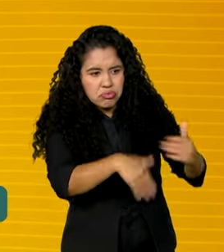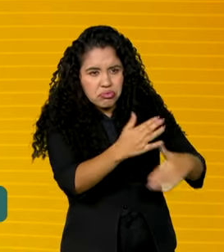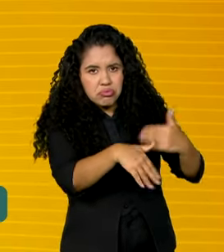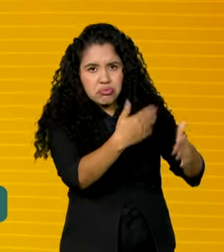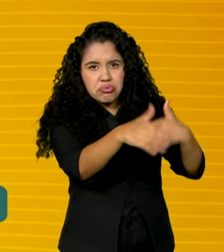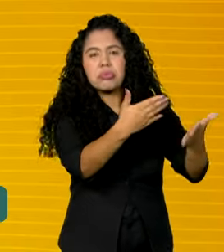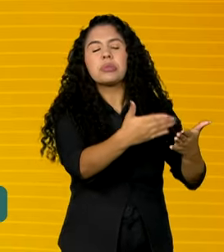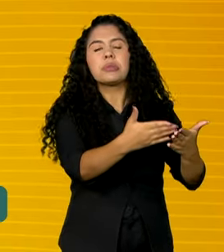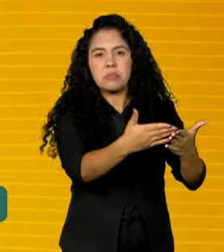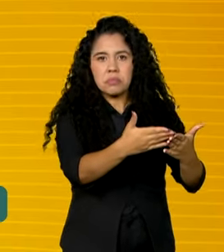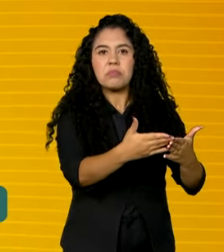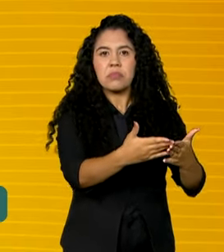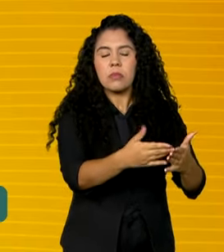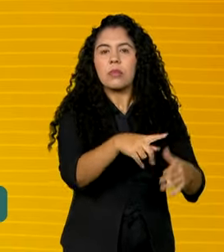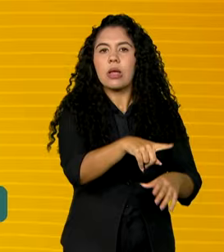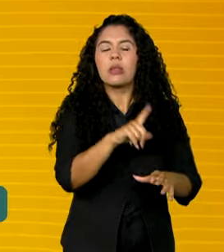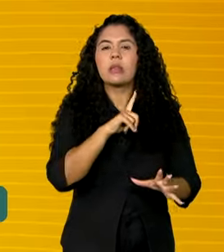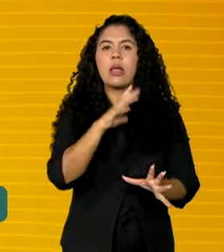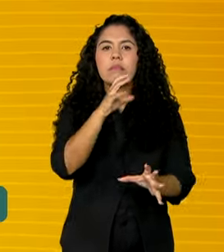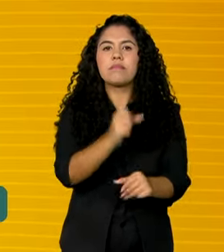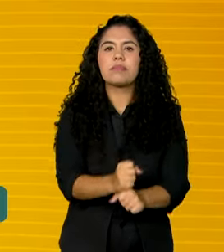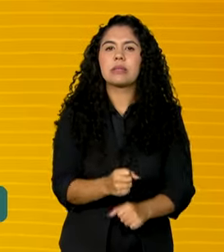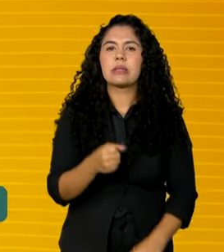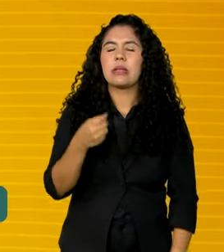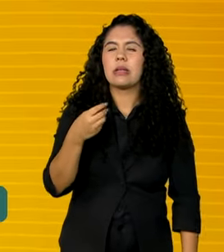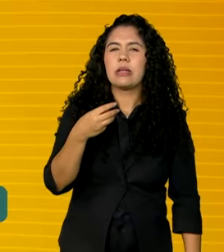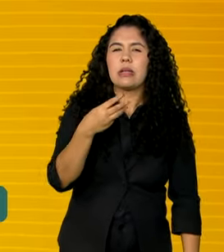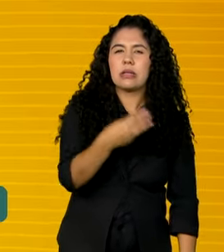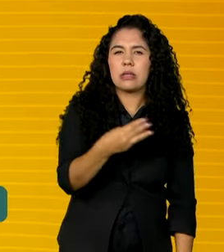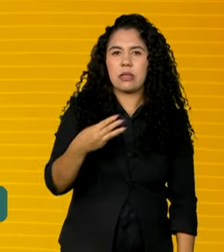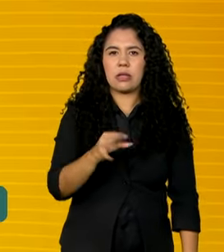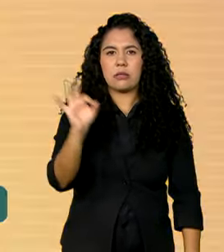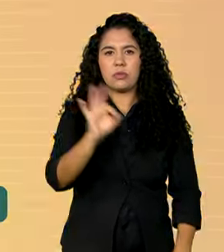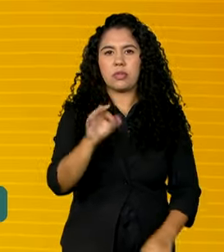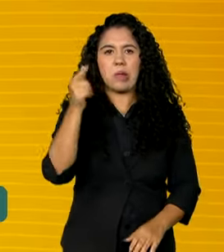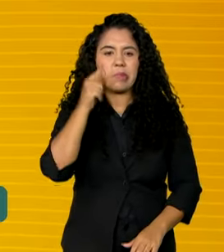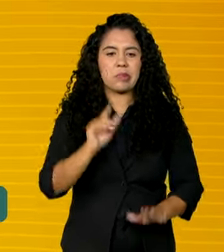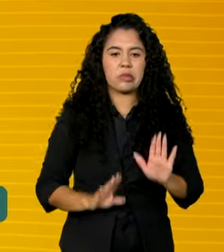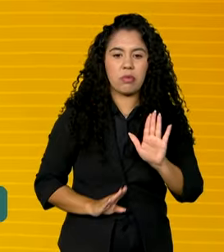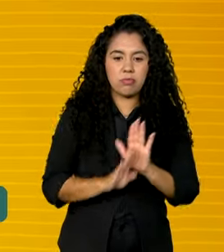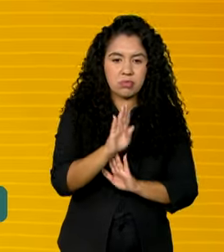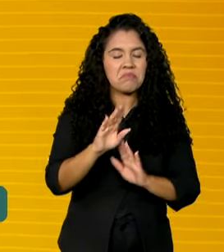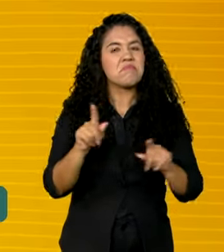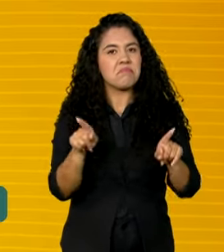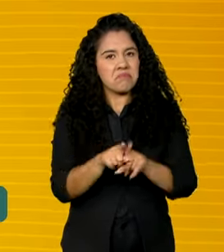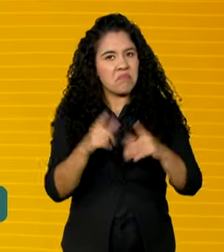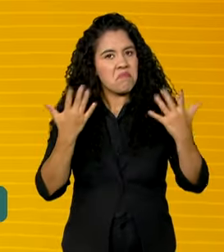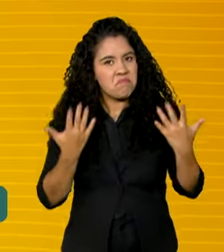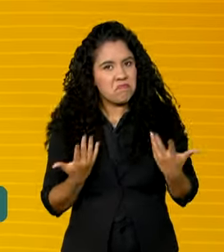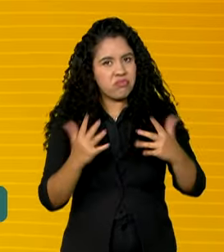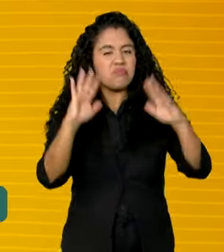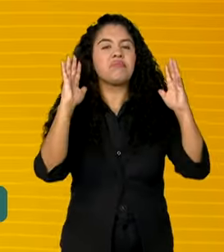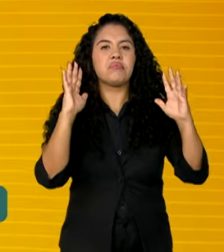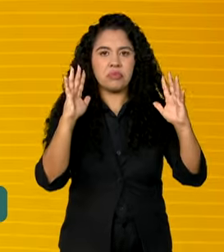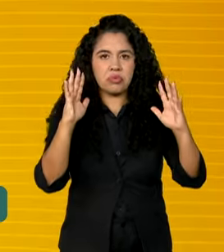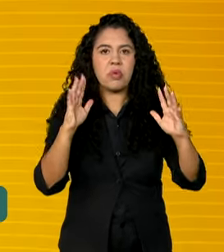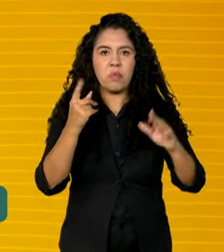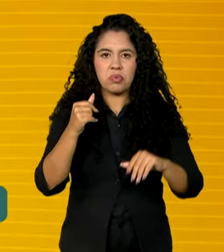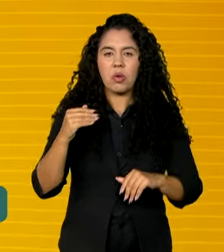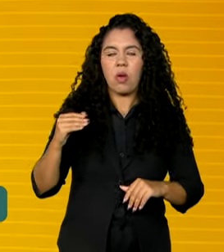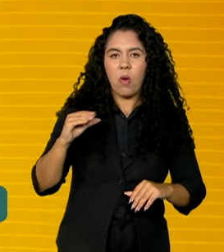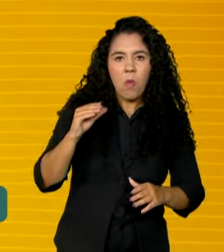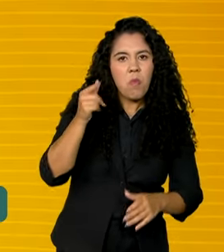crescimento em mais de 33%. Celebrando esses grandes investimentos,